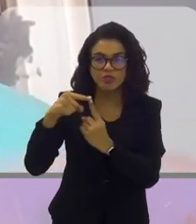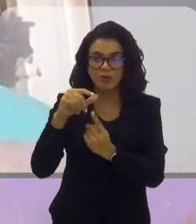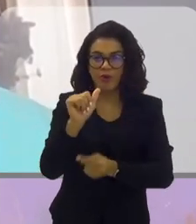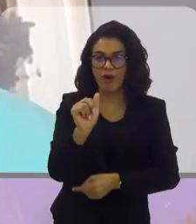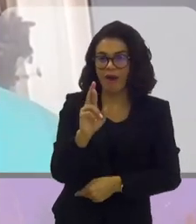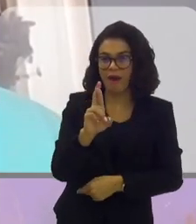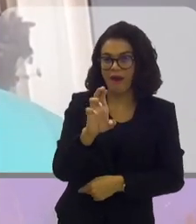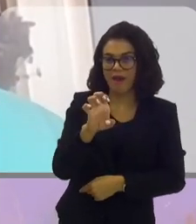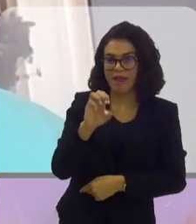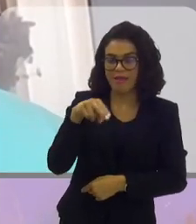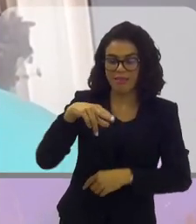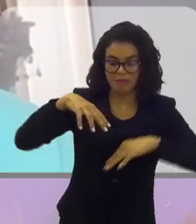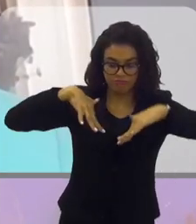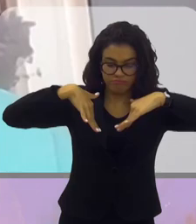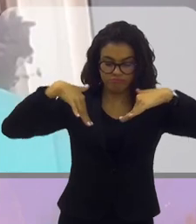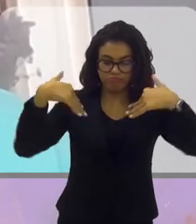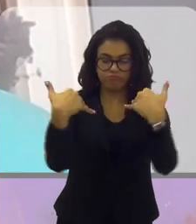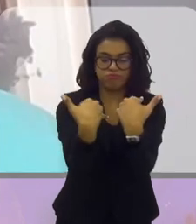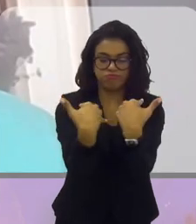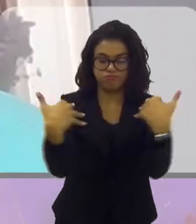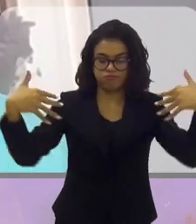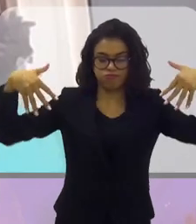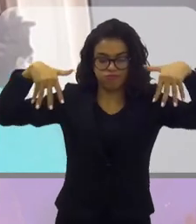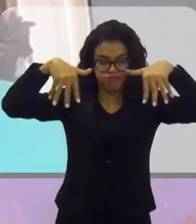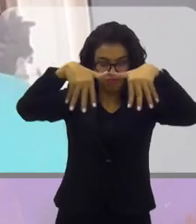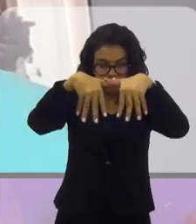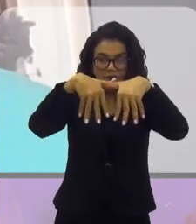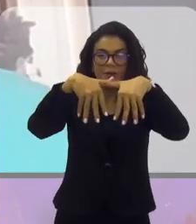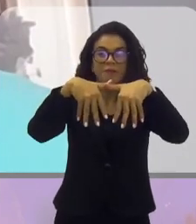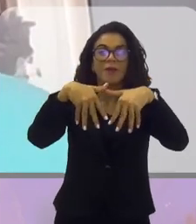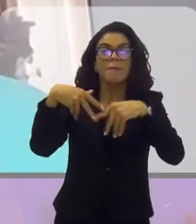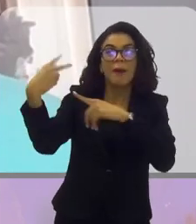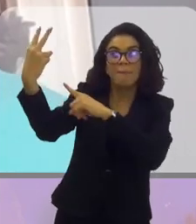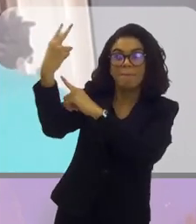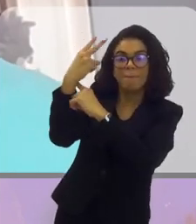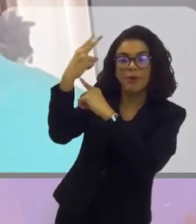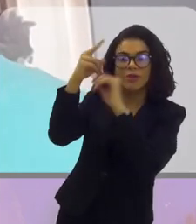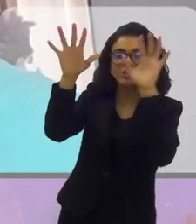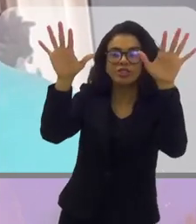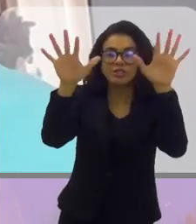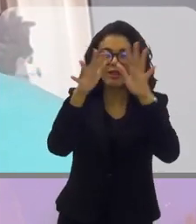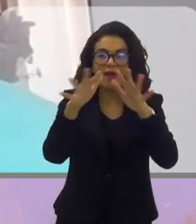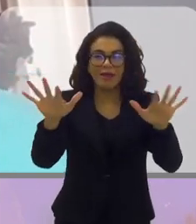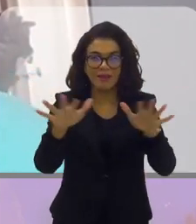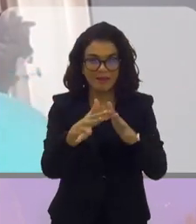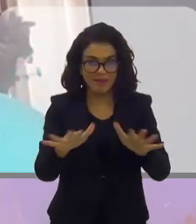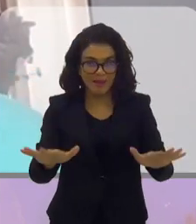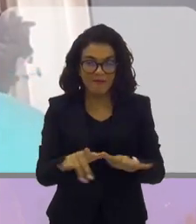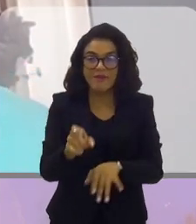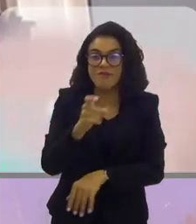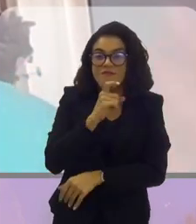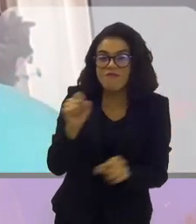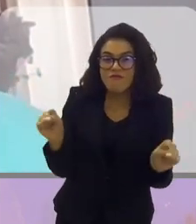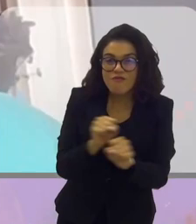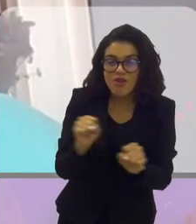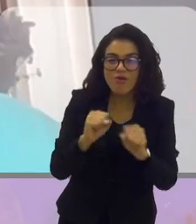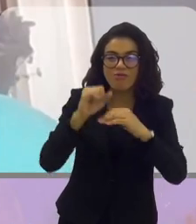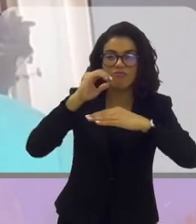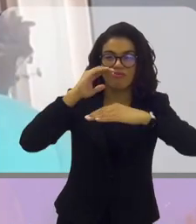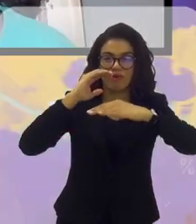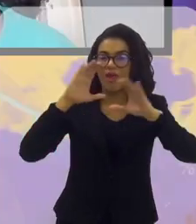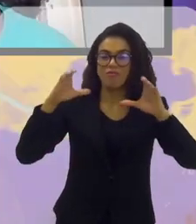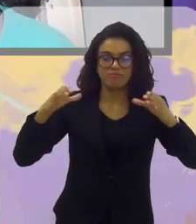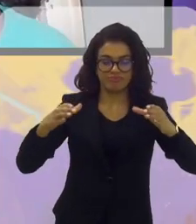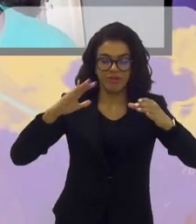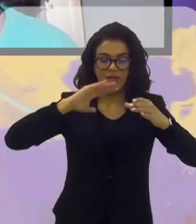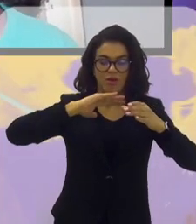em que, para proteger o público da neve e do frio na Europa, se põem coberturas